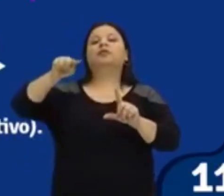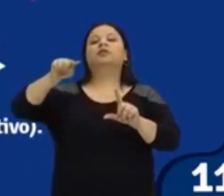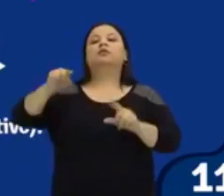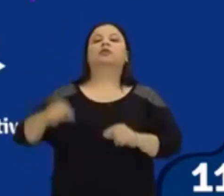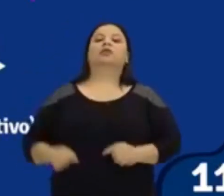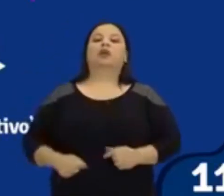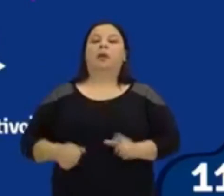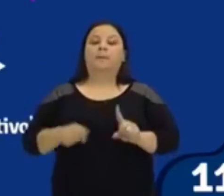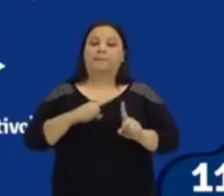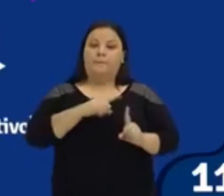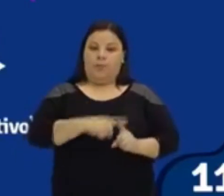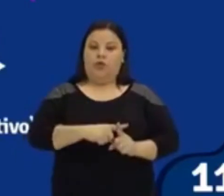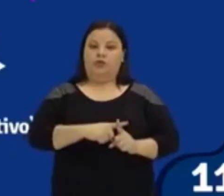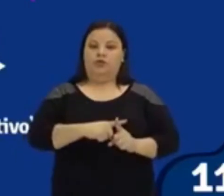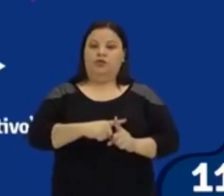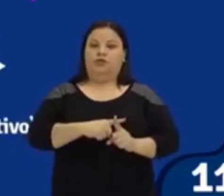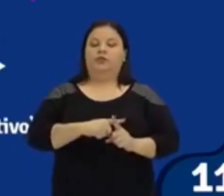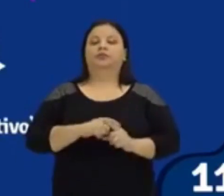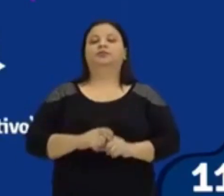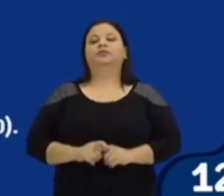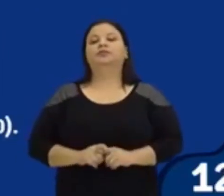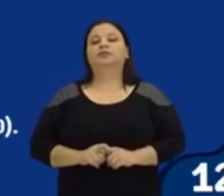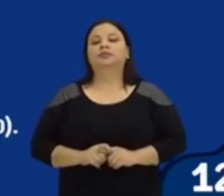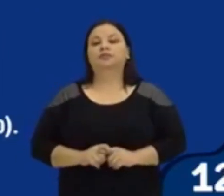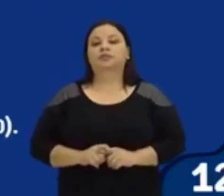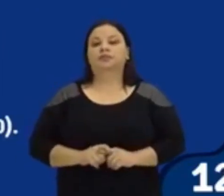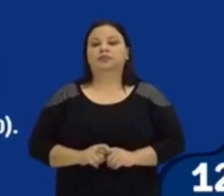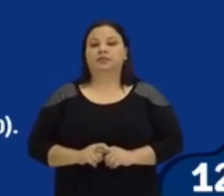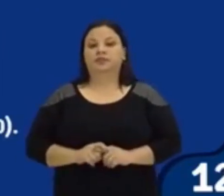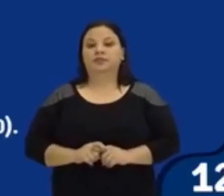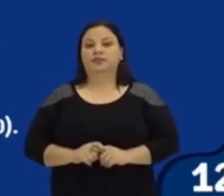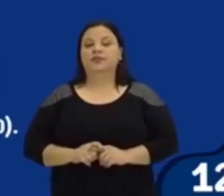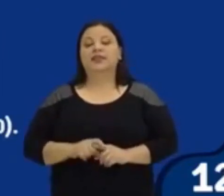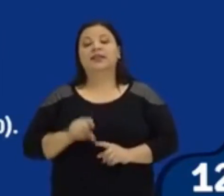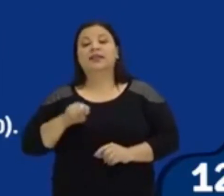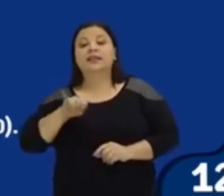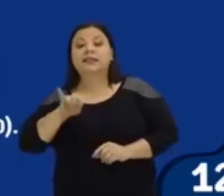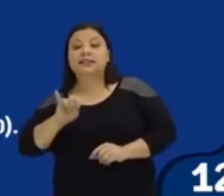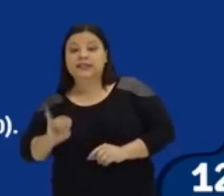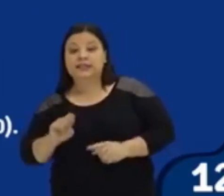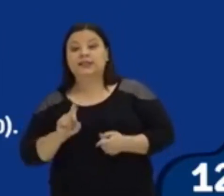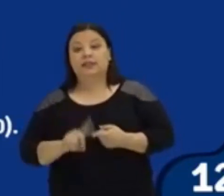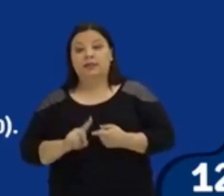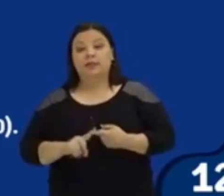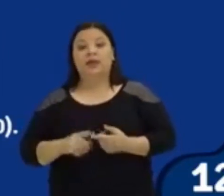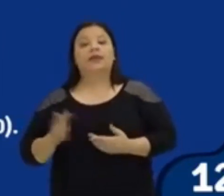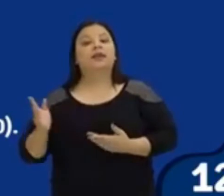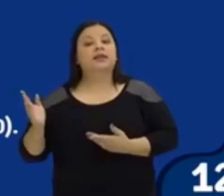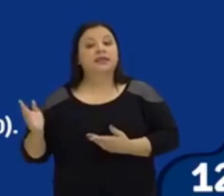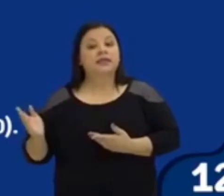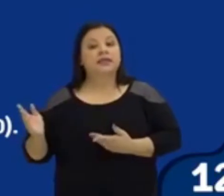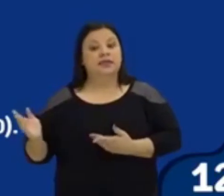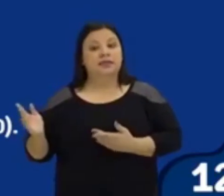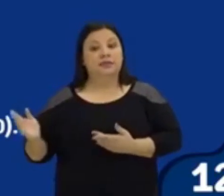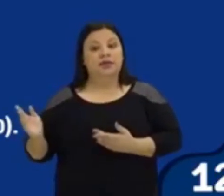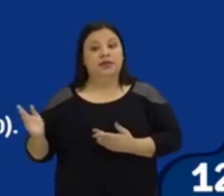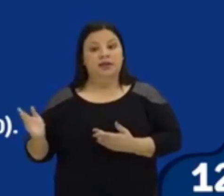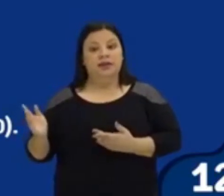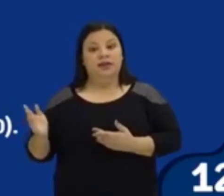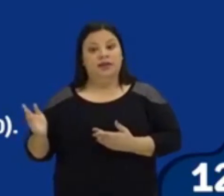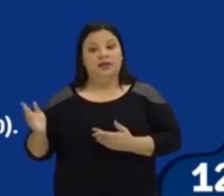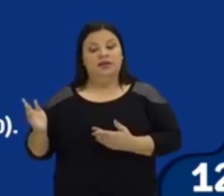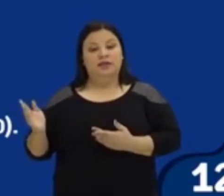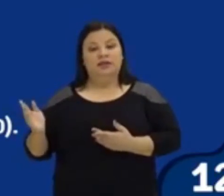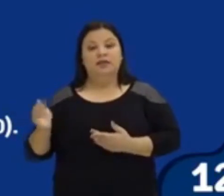B, ele é um valor positivo. E se caso acontecer, ele ficar justamente aqui, olha,